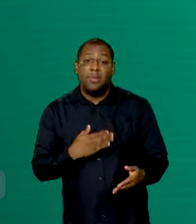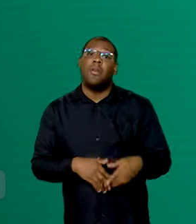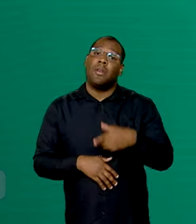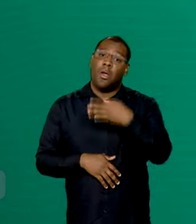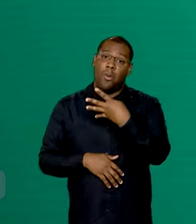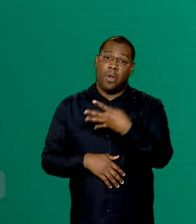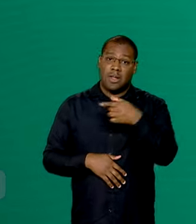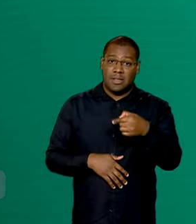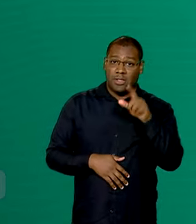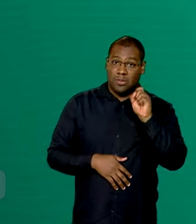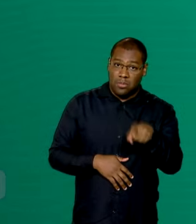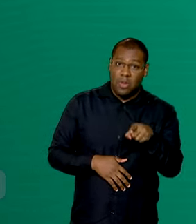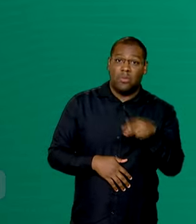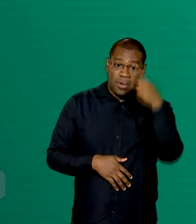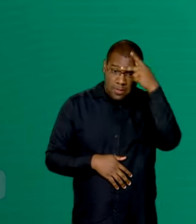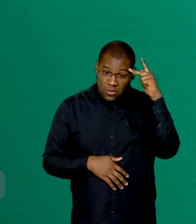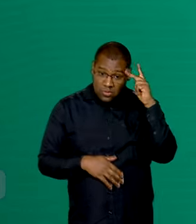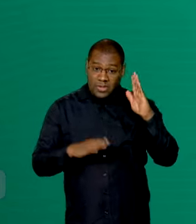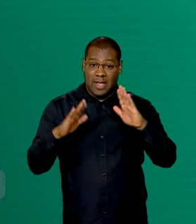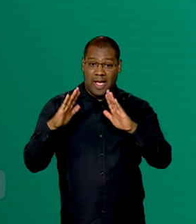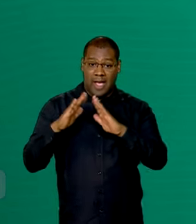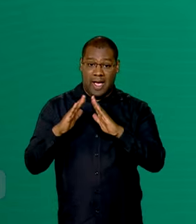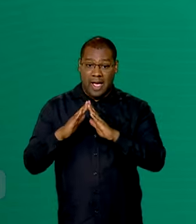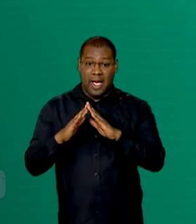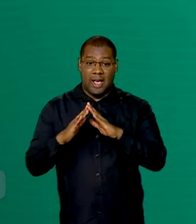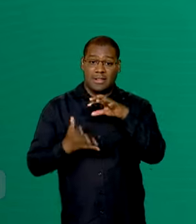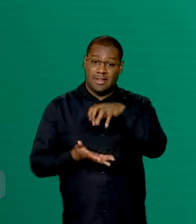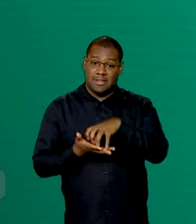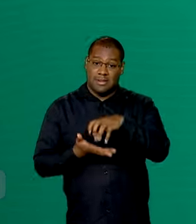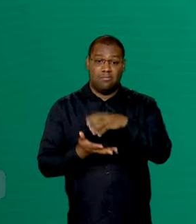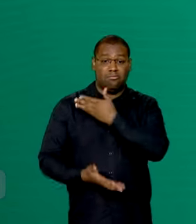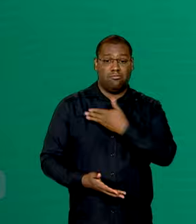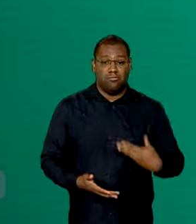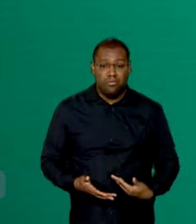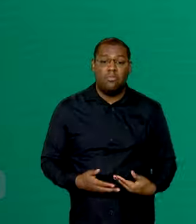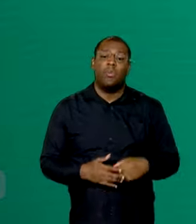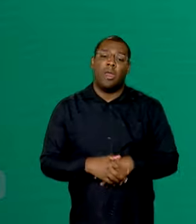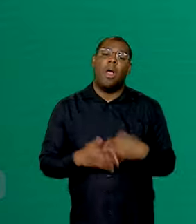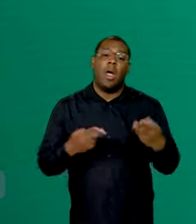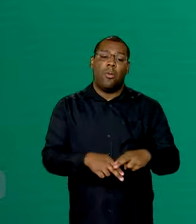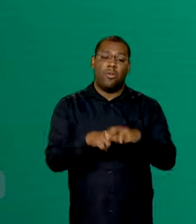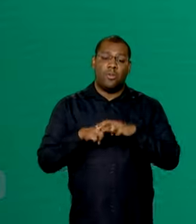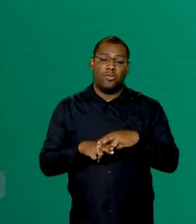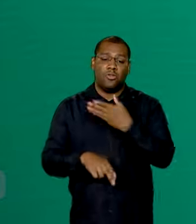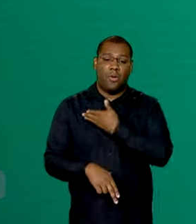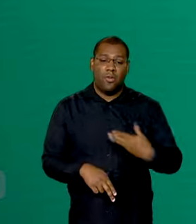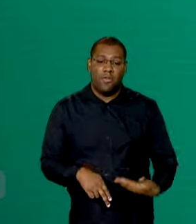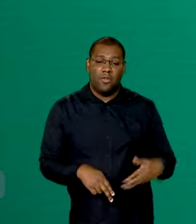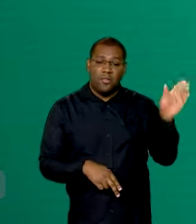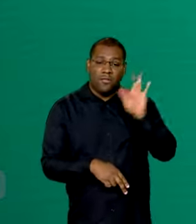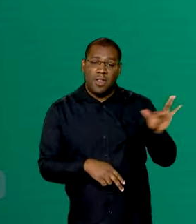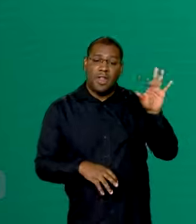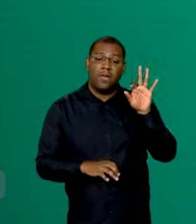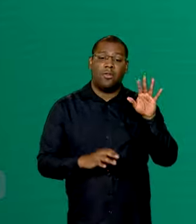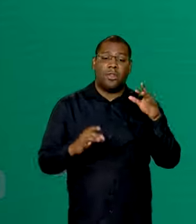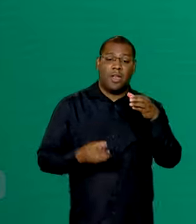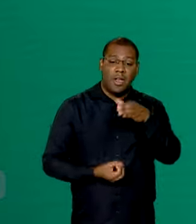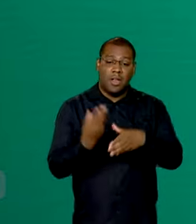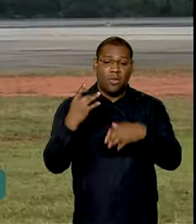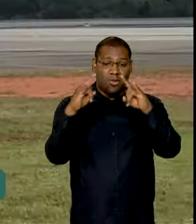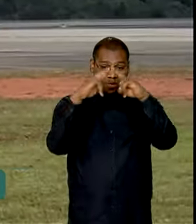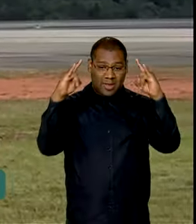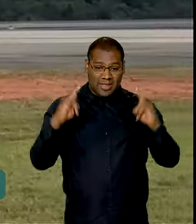abrigos. Diante do quadro de destruição, o governo federal montou uma força-tarefa para atuar em diversas